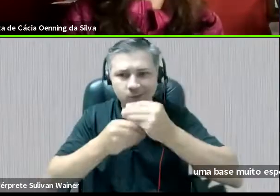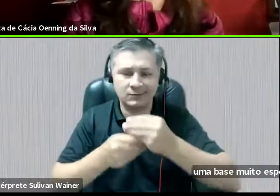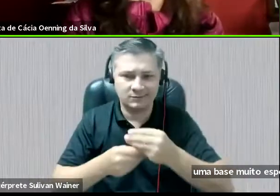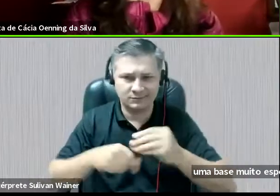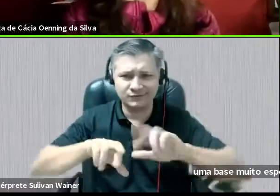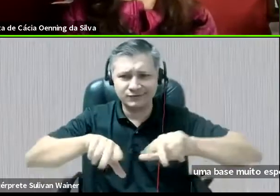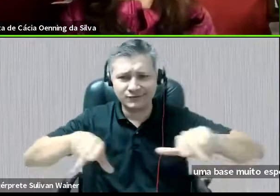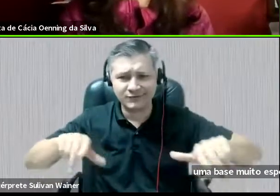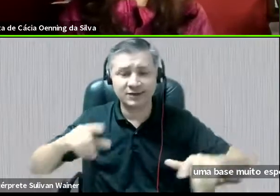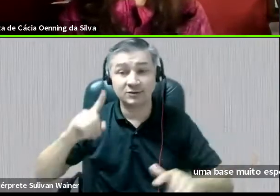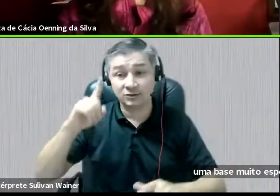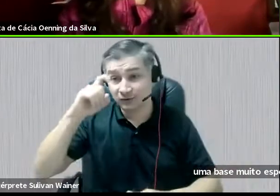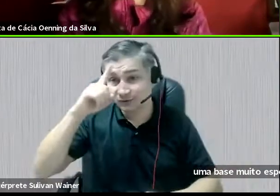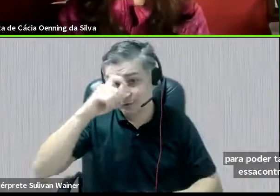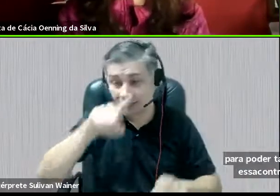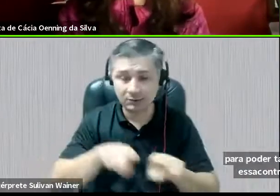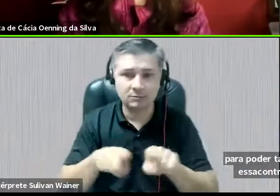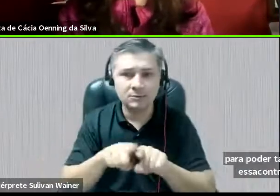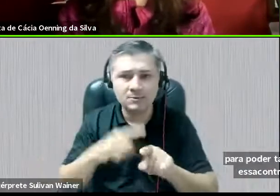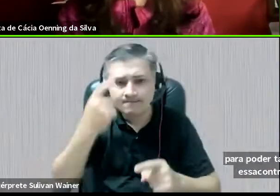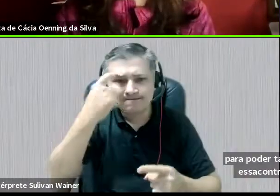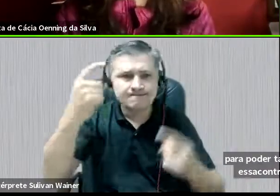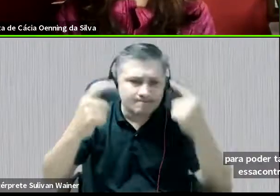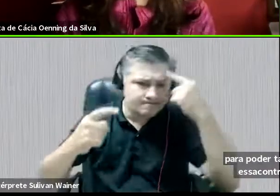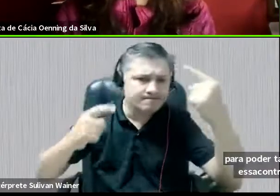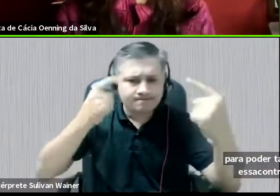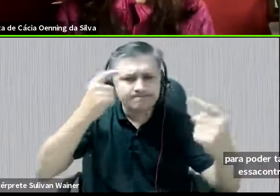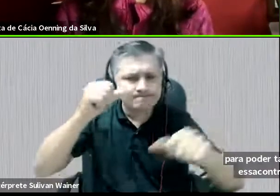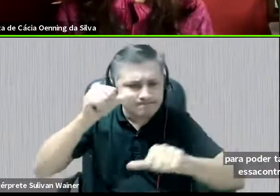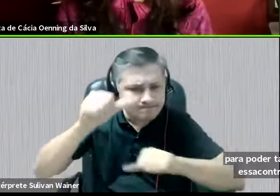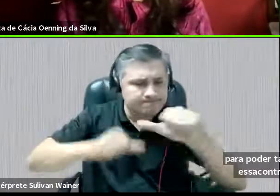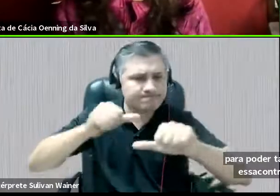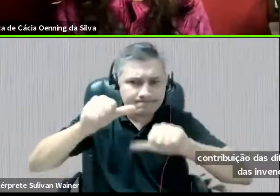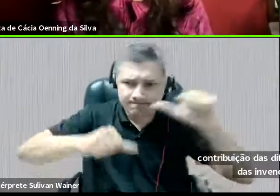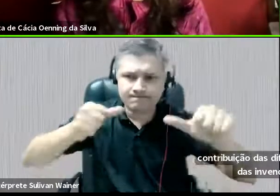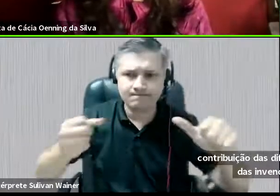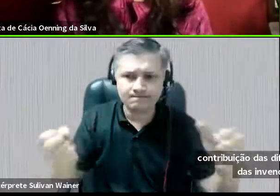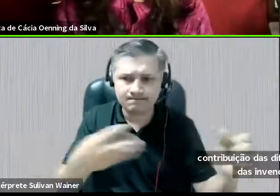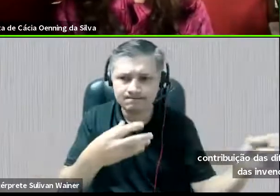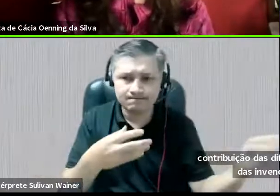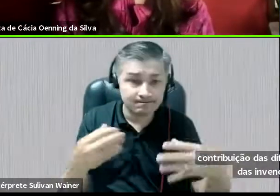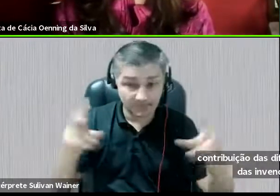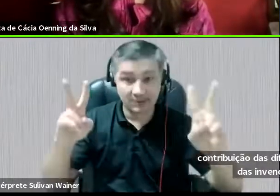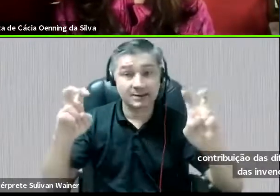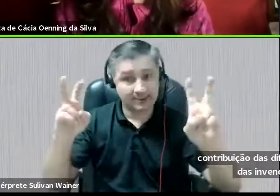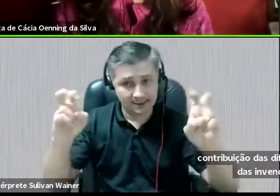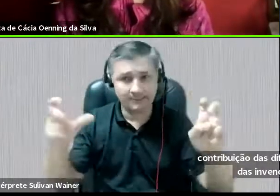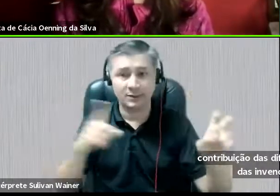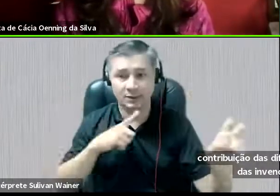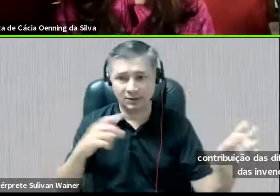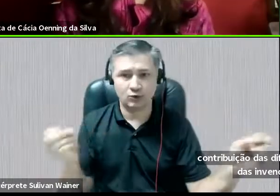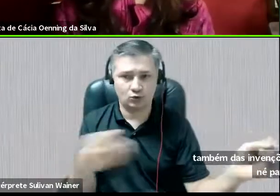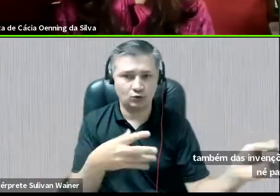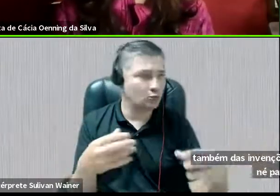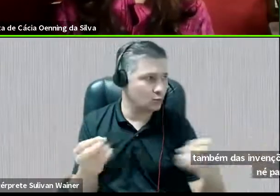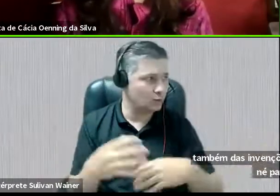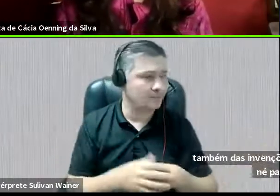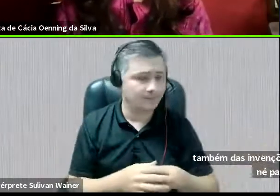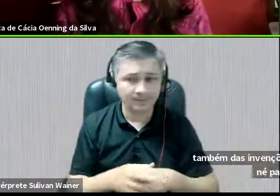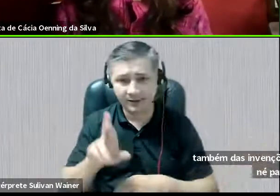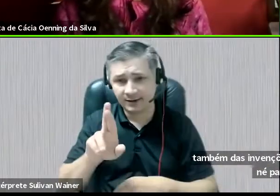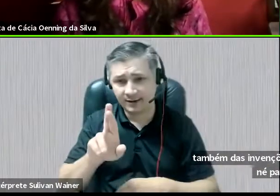dificuldades e também das reinvenções que se tem para essa temática. Então, a Raquel será a nossa